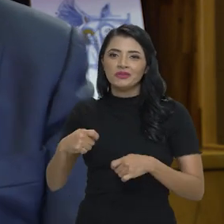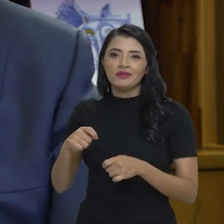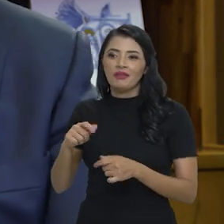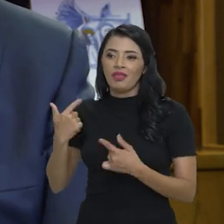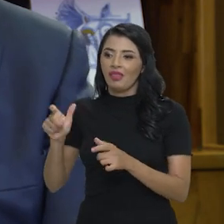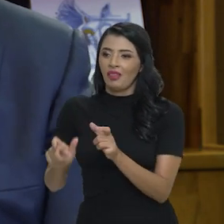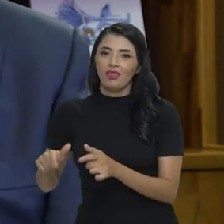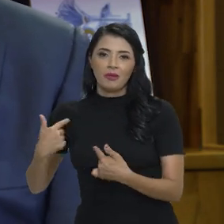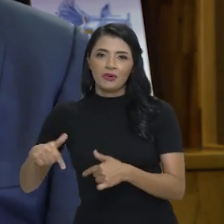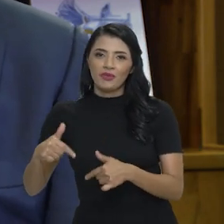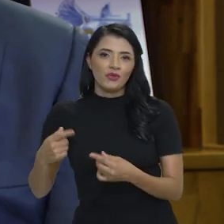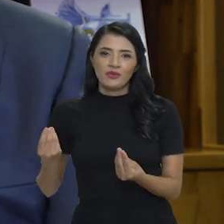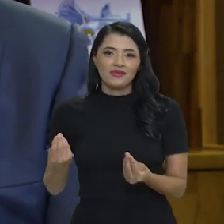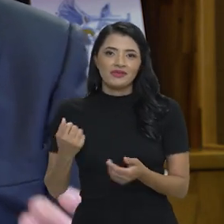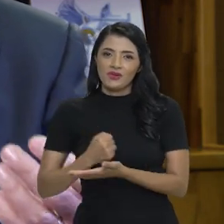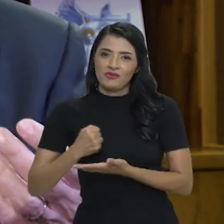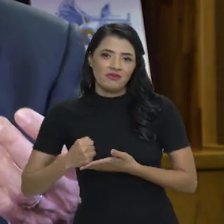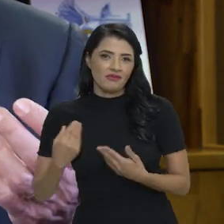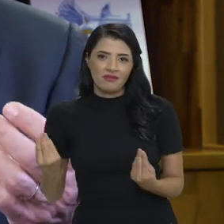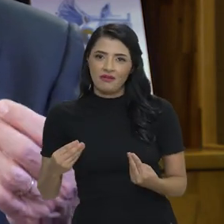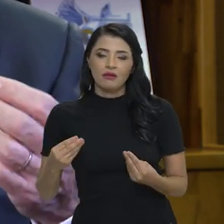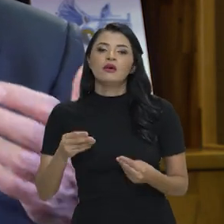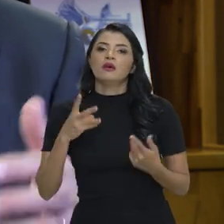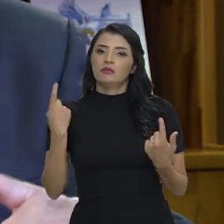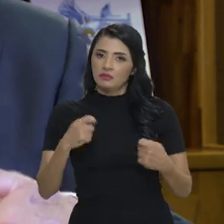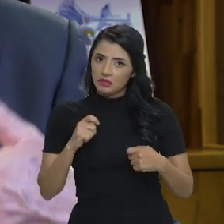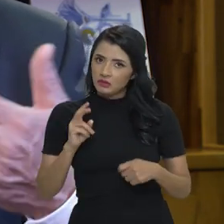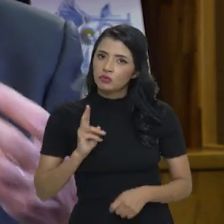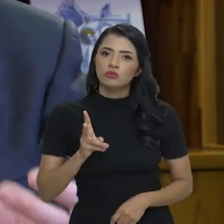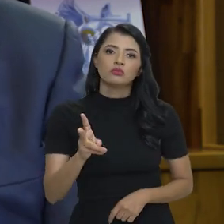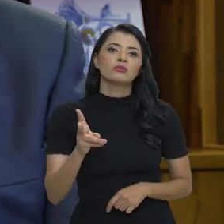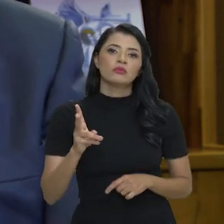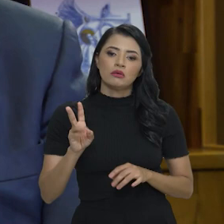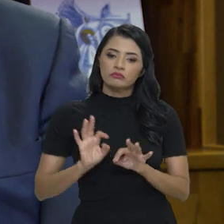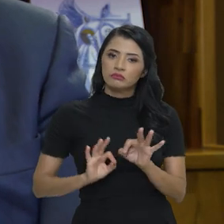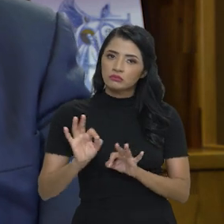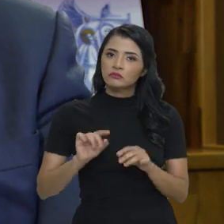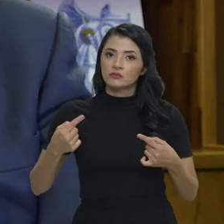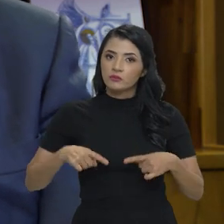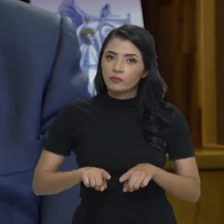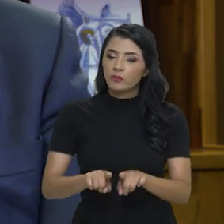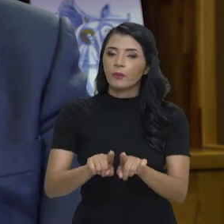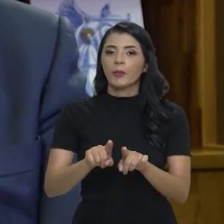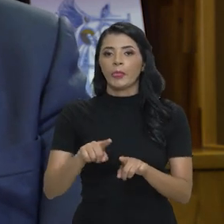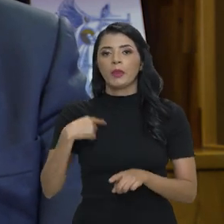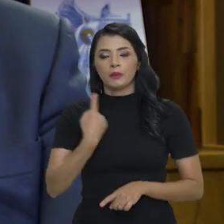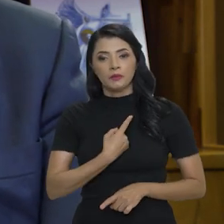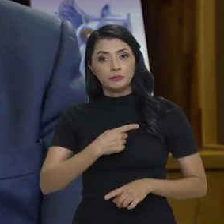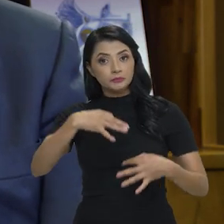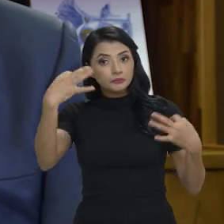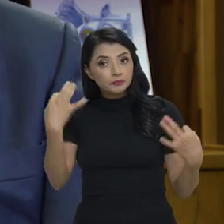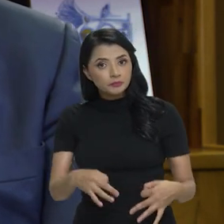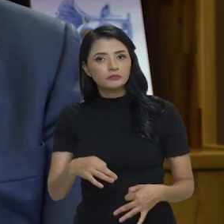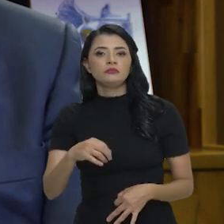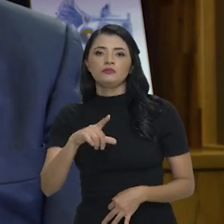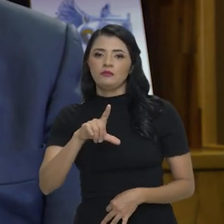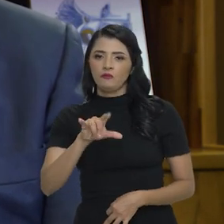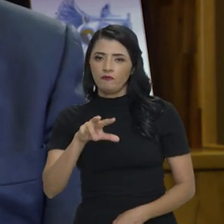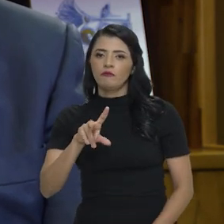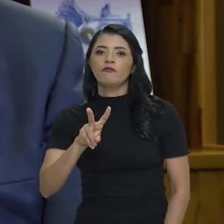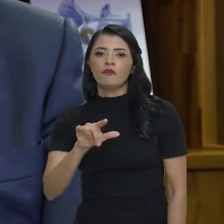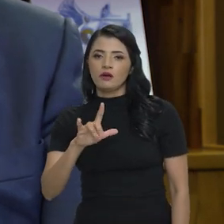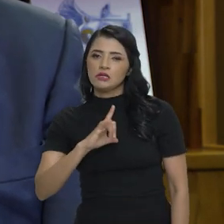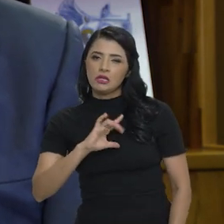menos, sai de menos mão de obra. Então, nós precisamos dar sequência a esse processo. Nós estamos seguros que vamos ter um